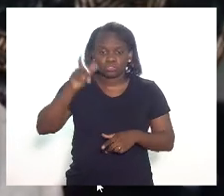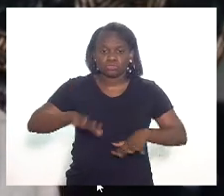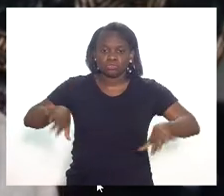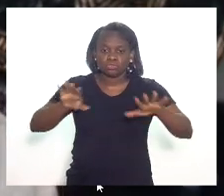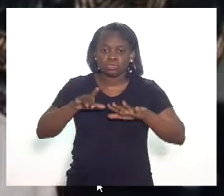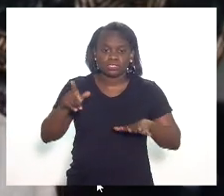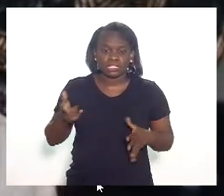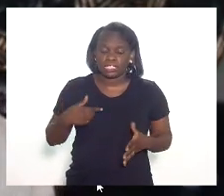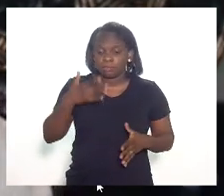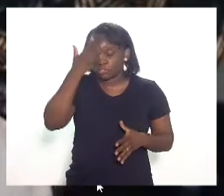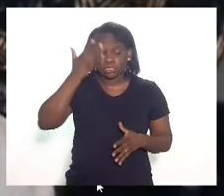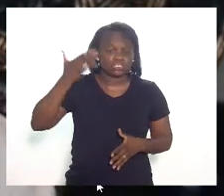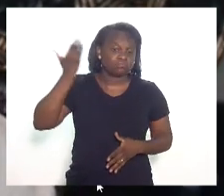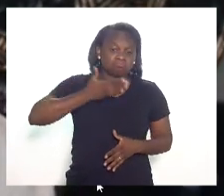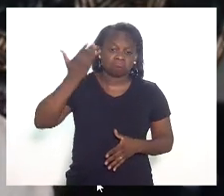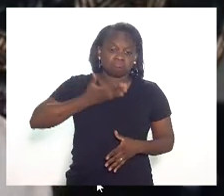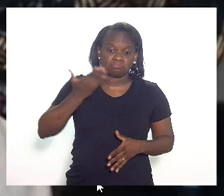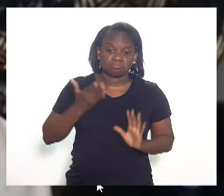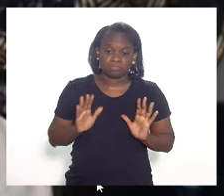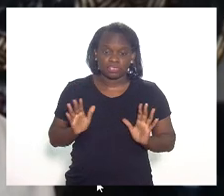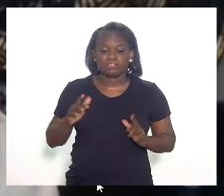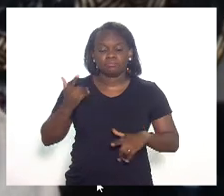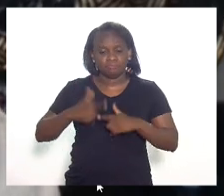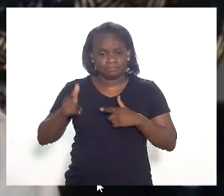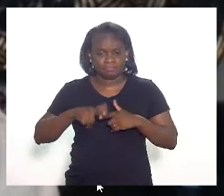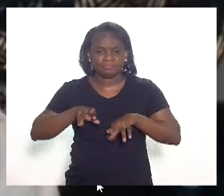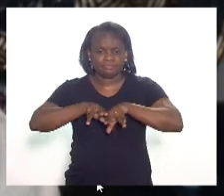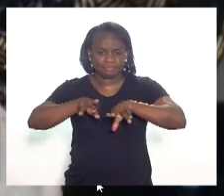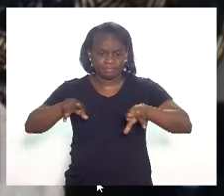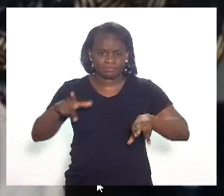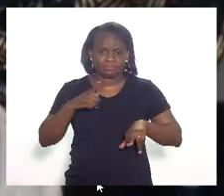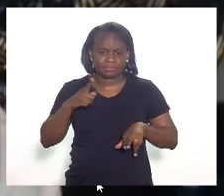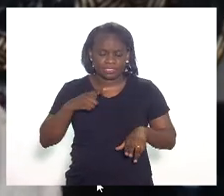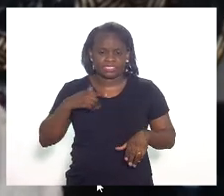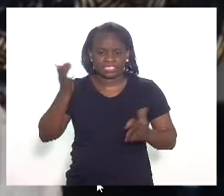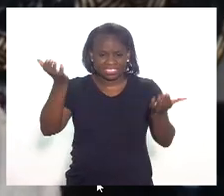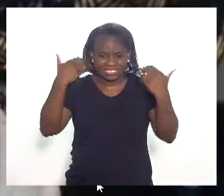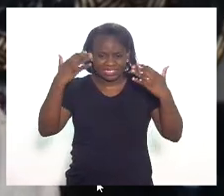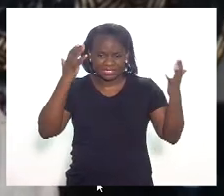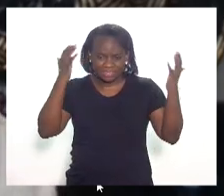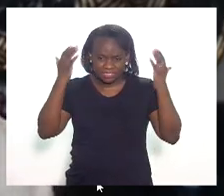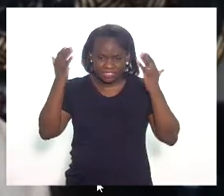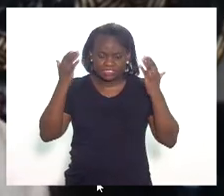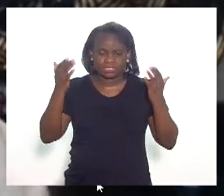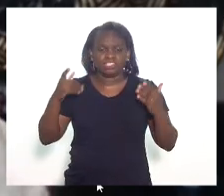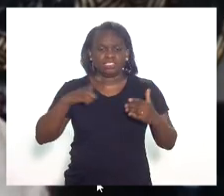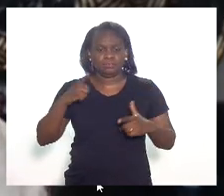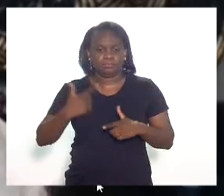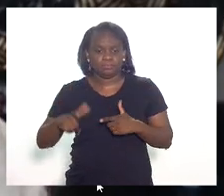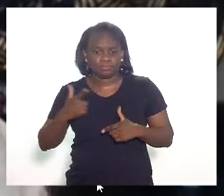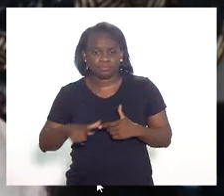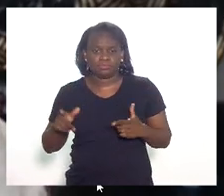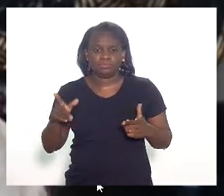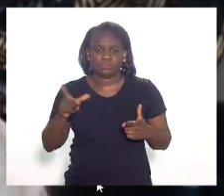que são invisíveis, que a gente não consegue enxergar, se são problemas psicológicos, problemas que estão passando